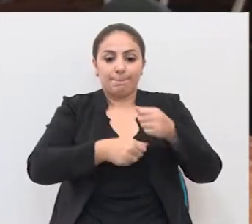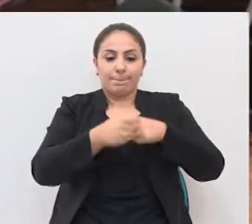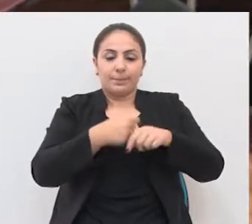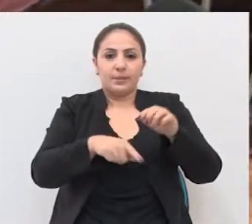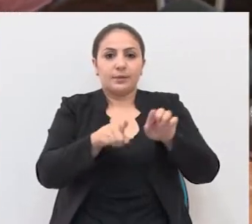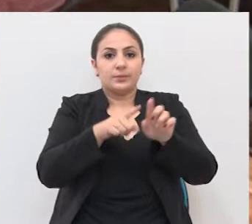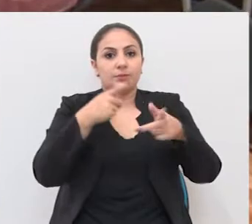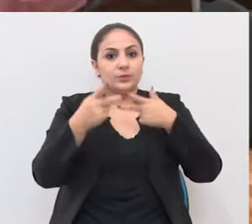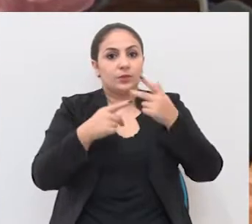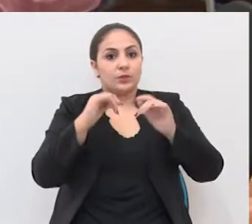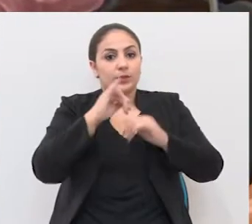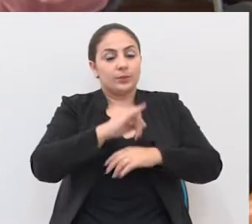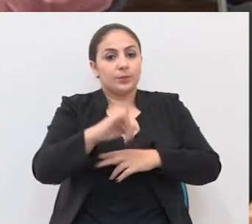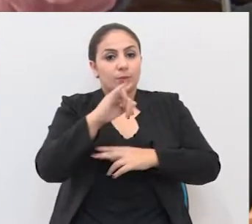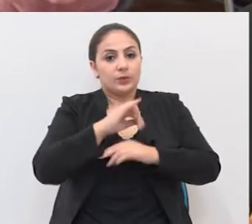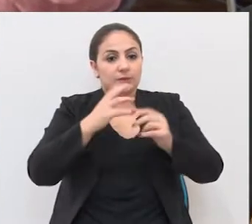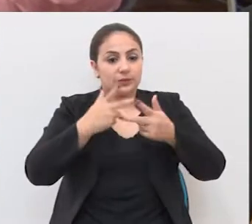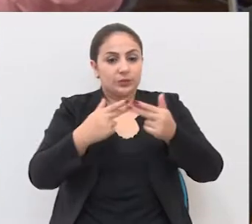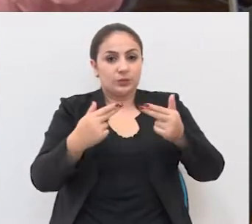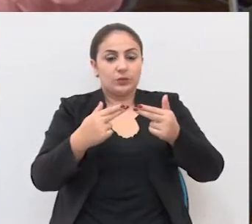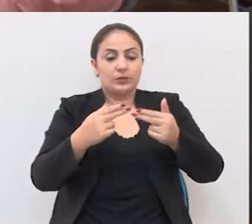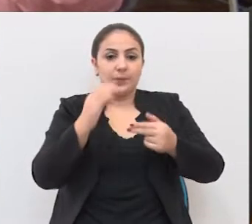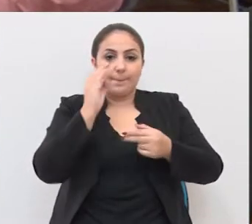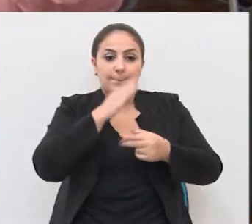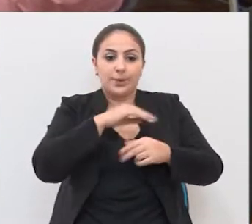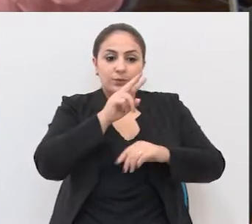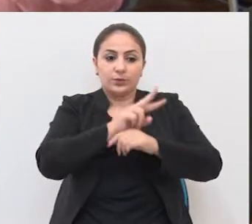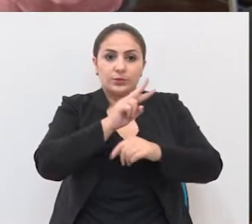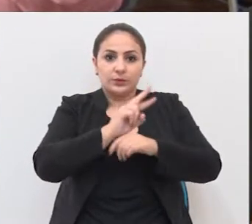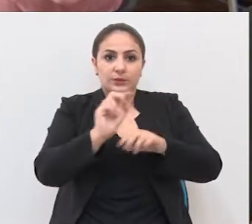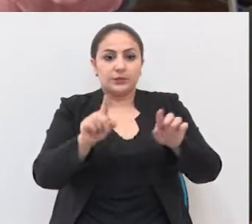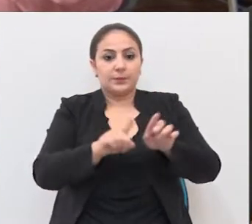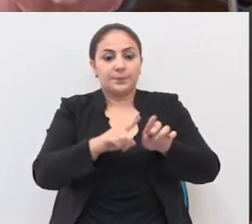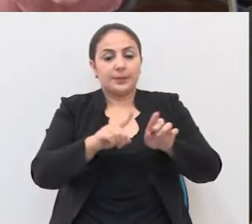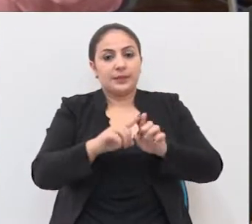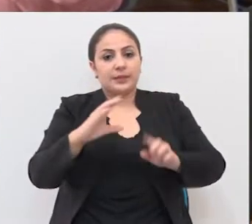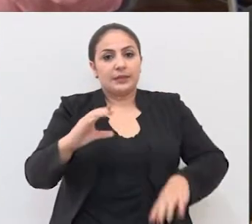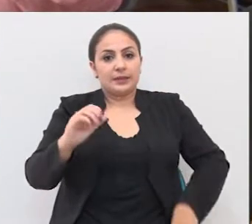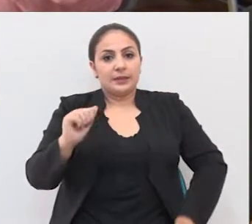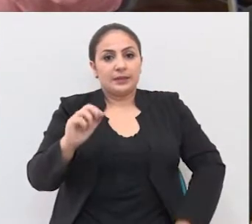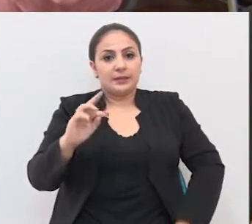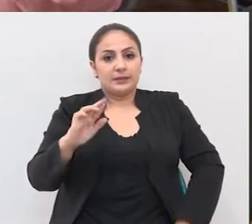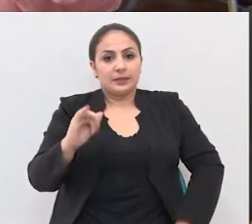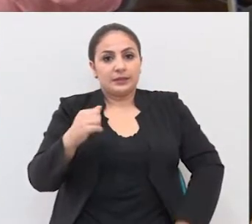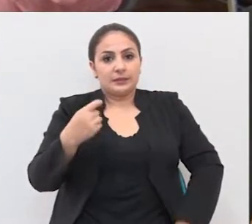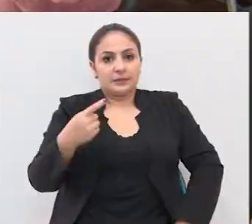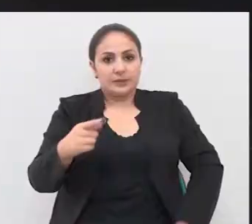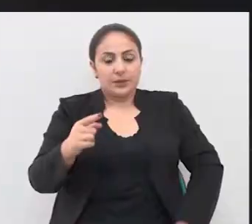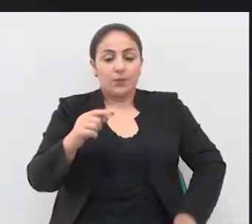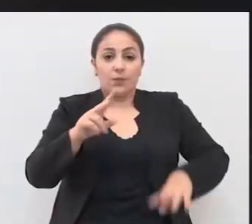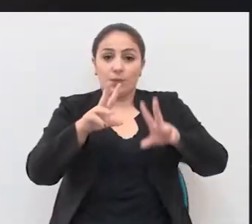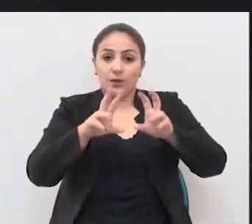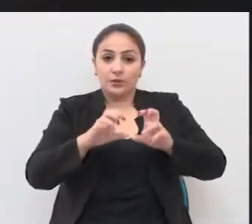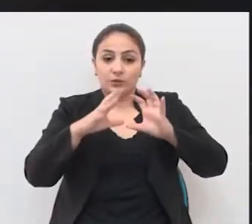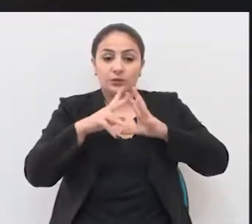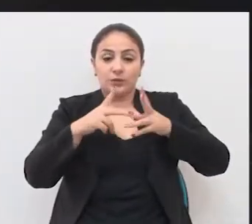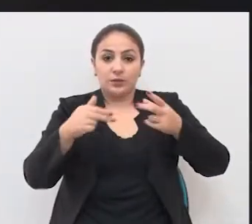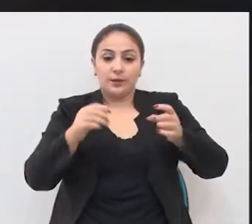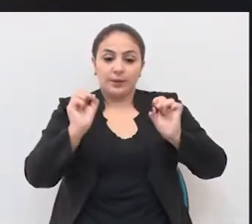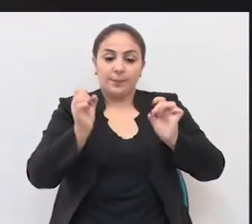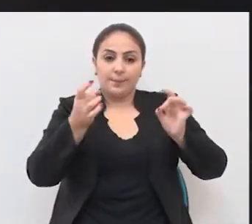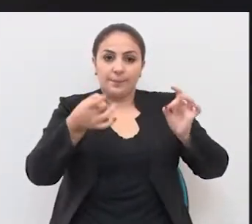administrador também falou da importância das punições para os maus tratos e da castração. A questão